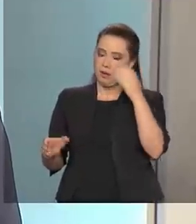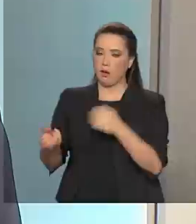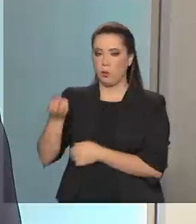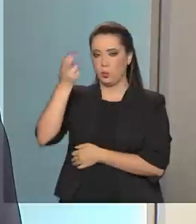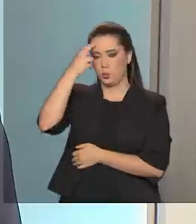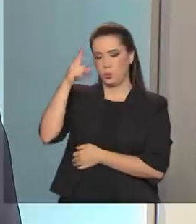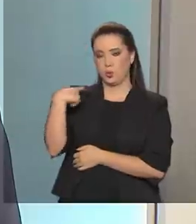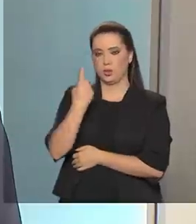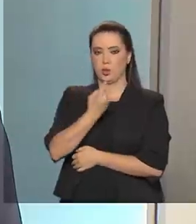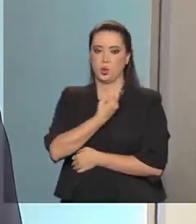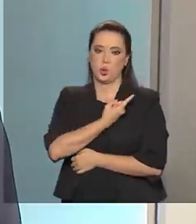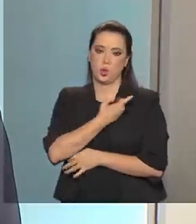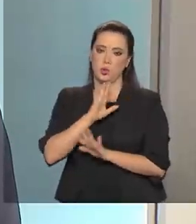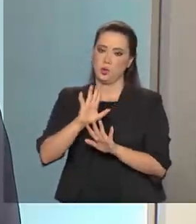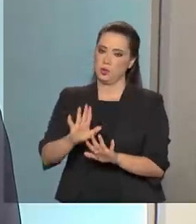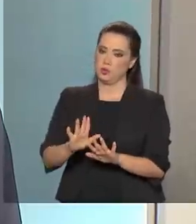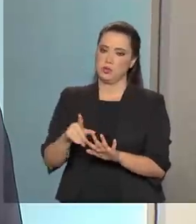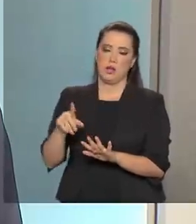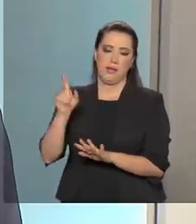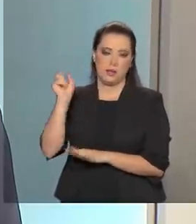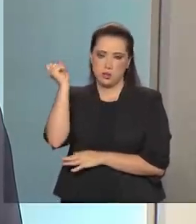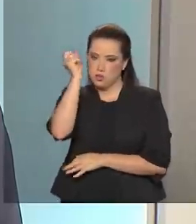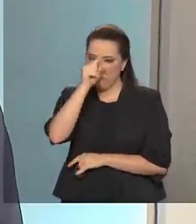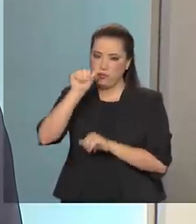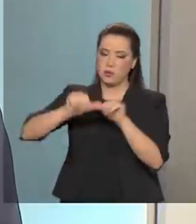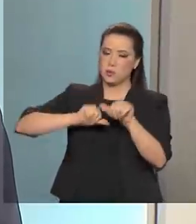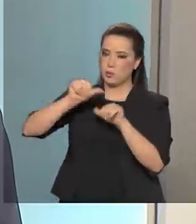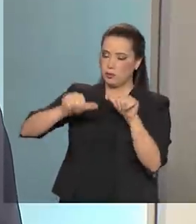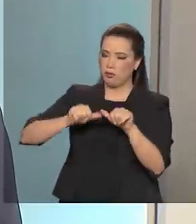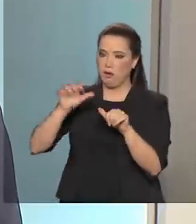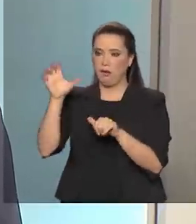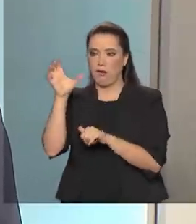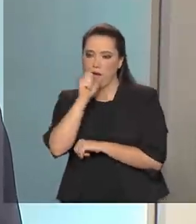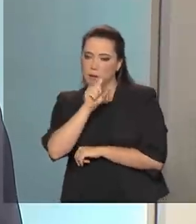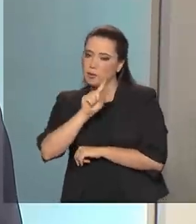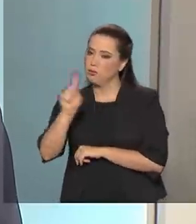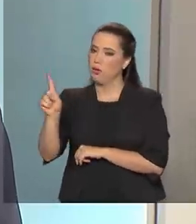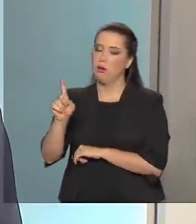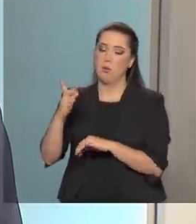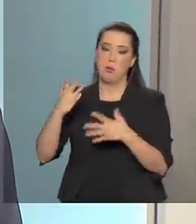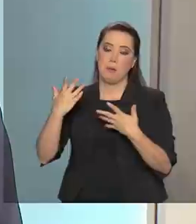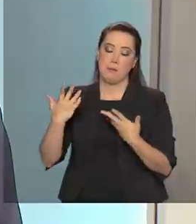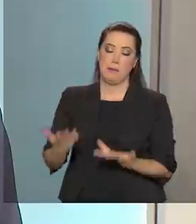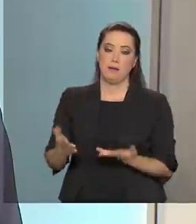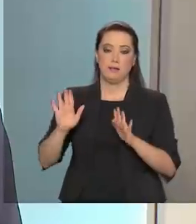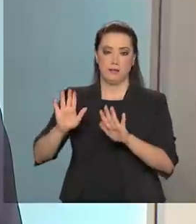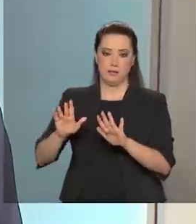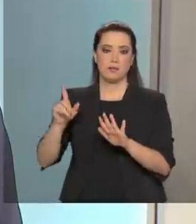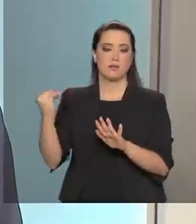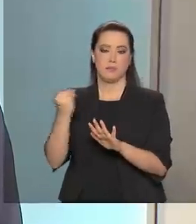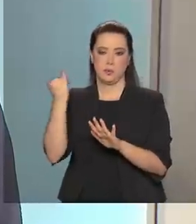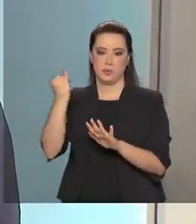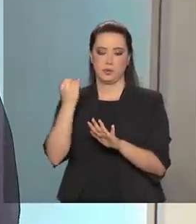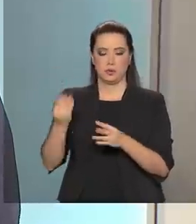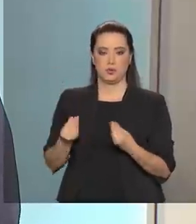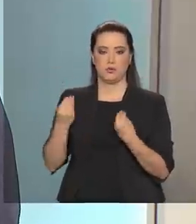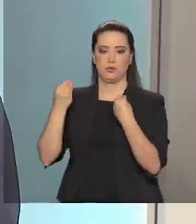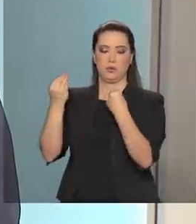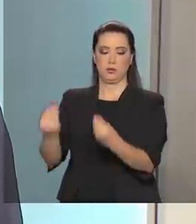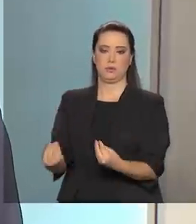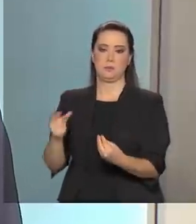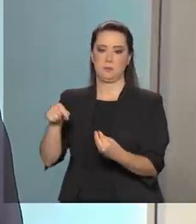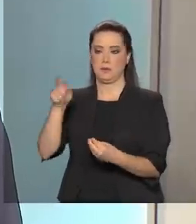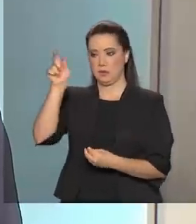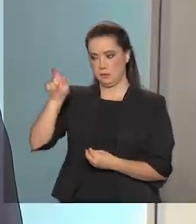nós temos certeza que não é algo fácil e nem de imediato. Mas é importante, vamos dizer, que o